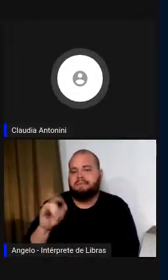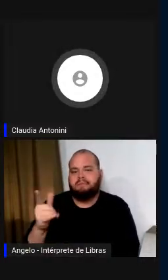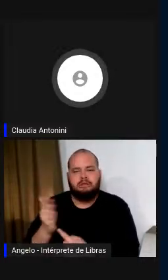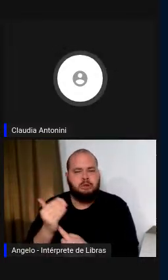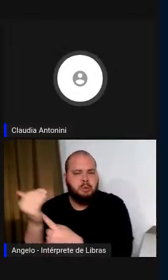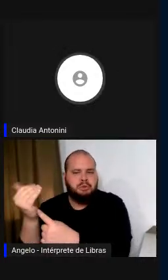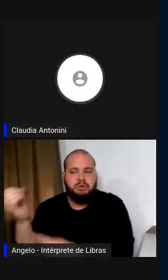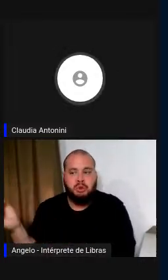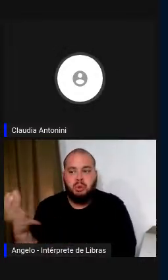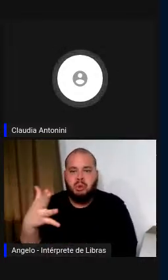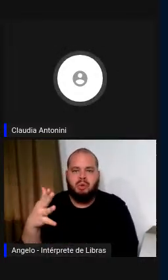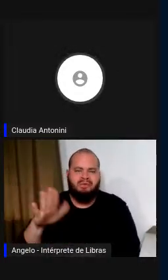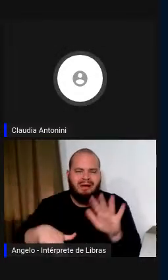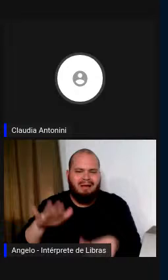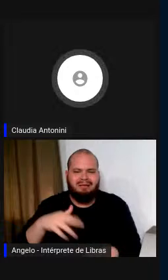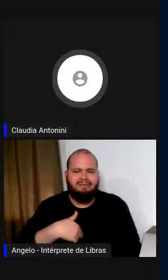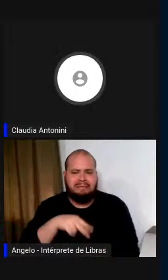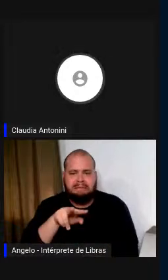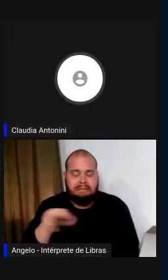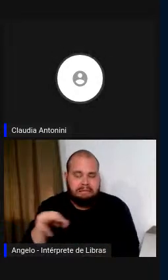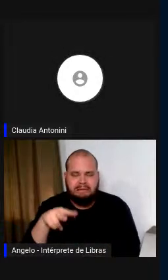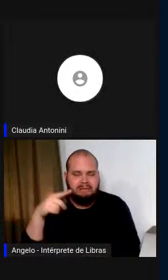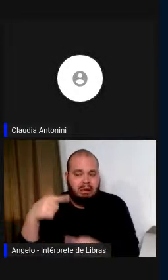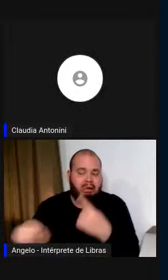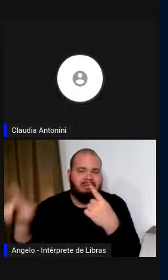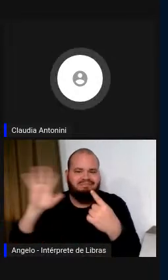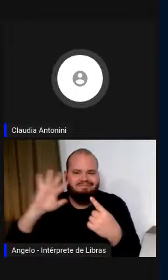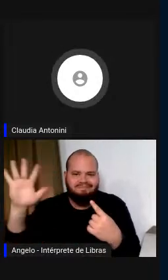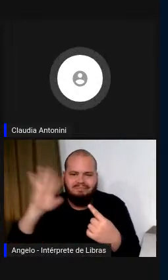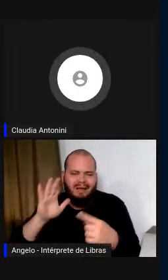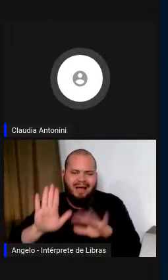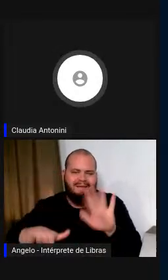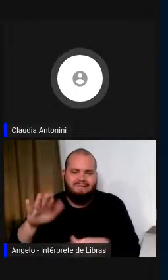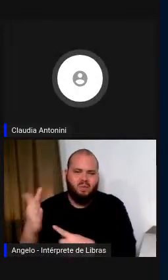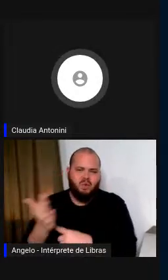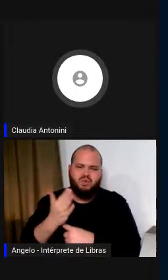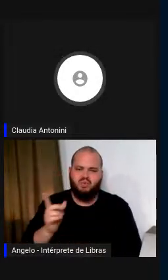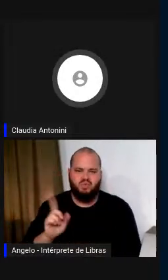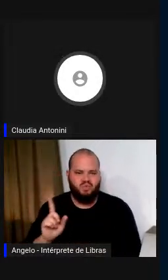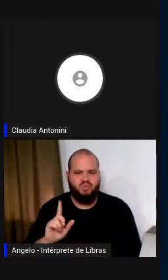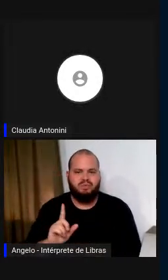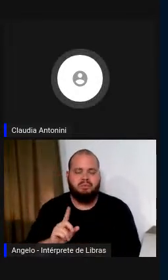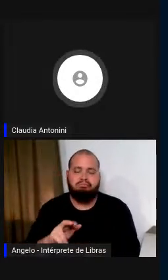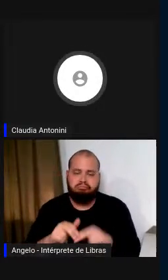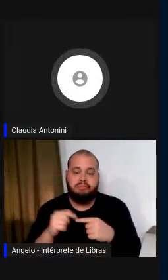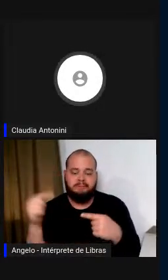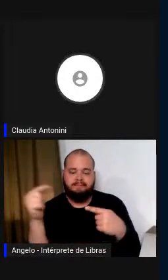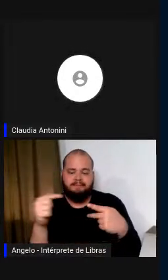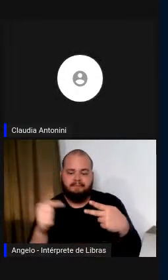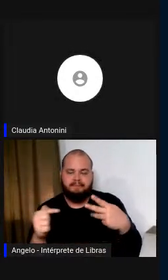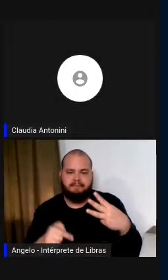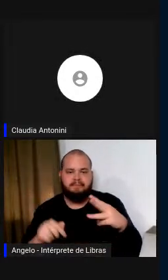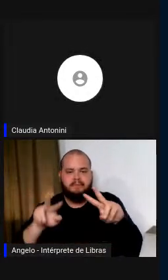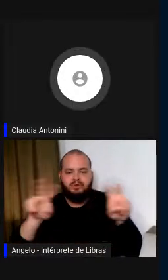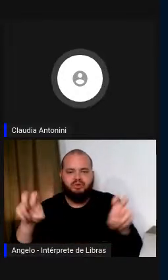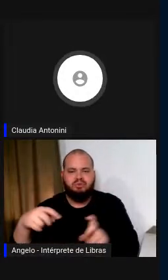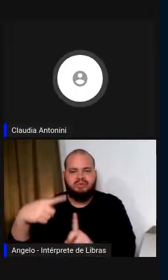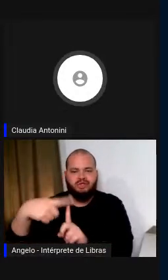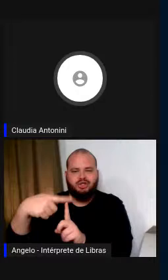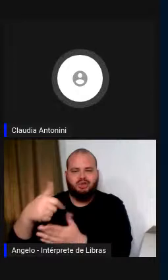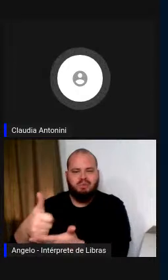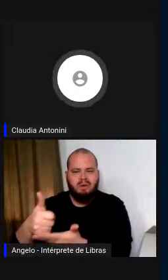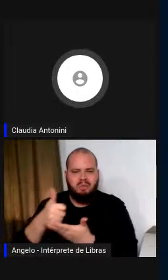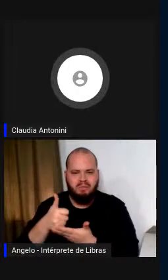distração no final das contas e não ajuda. Então, esses são os três âmbitos de auxílio. Vou